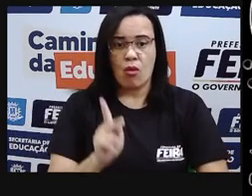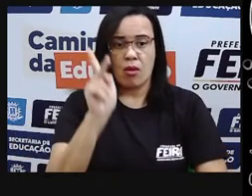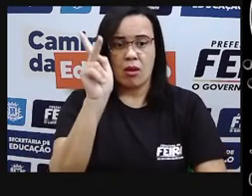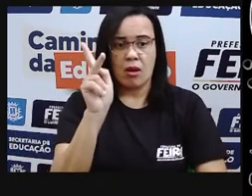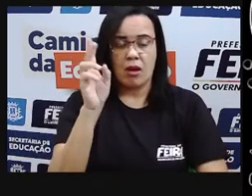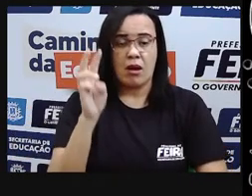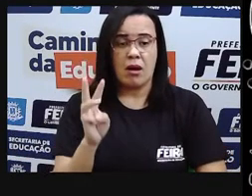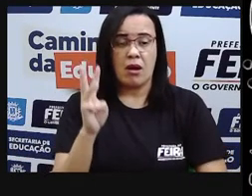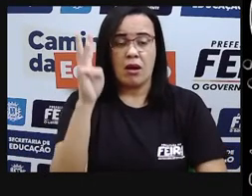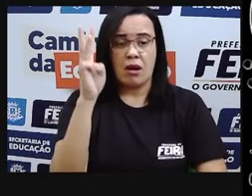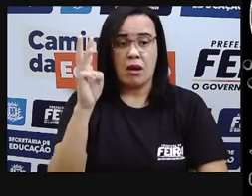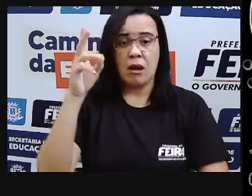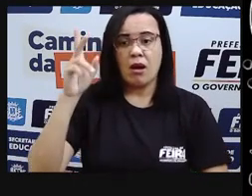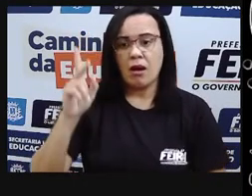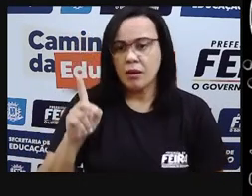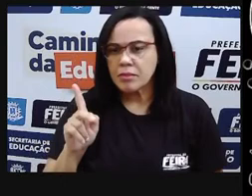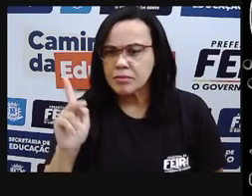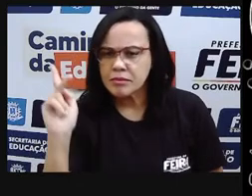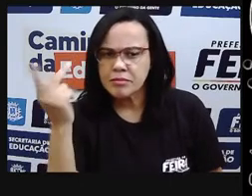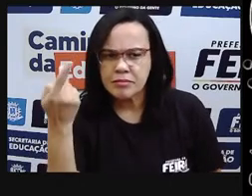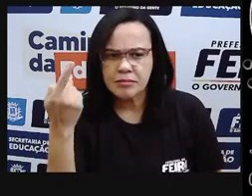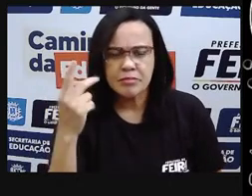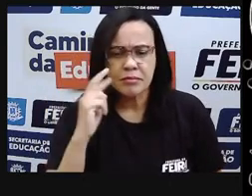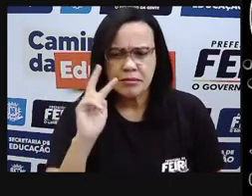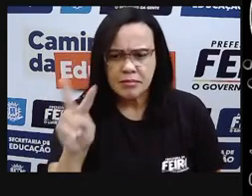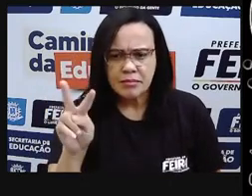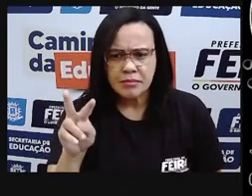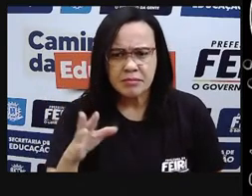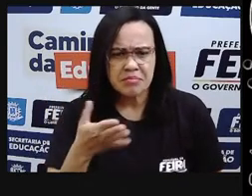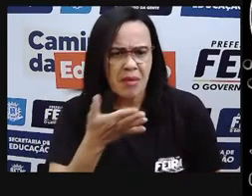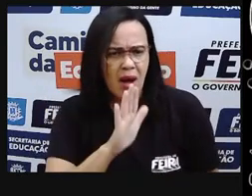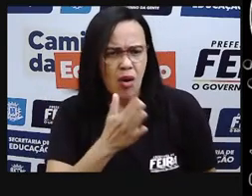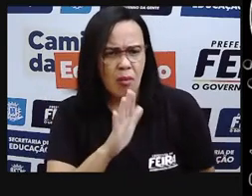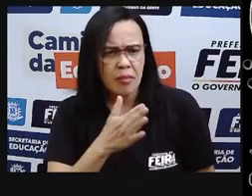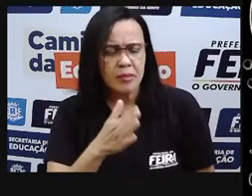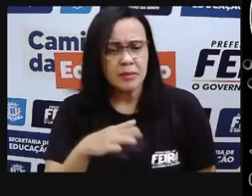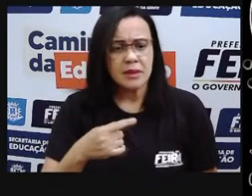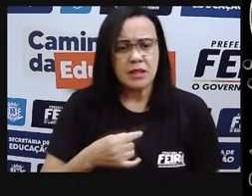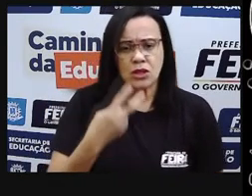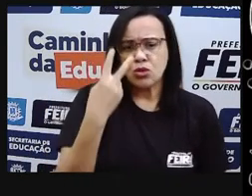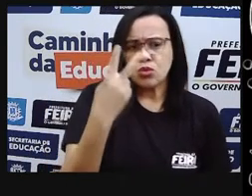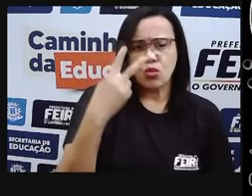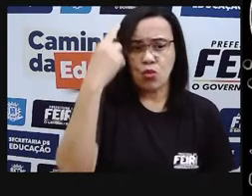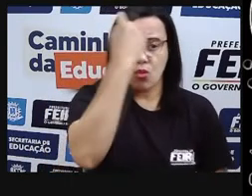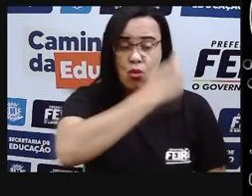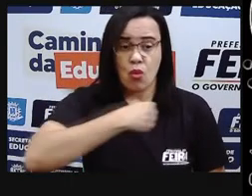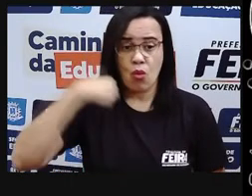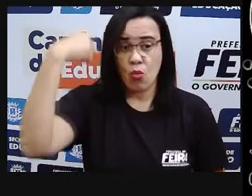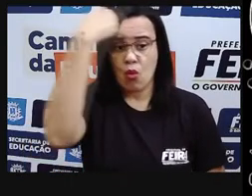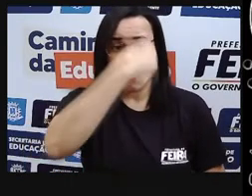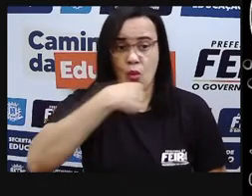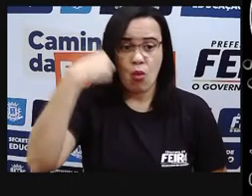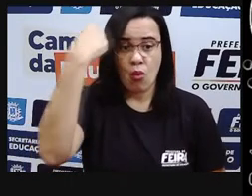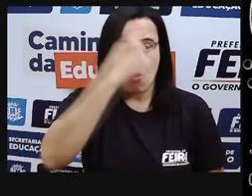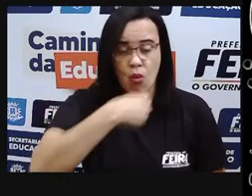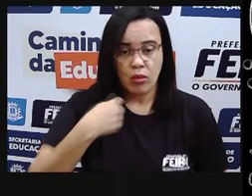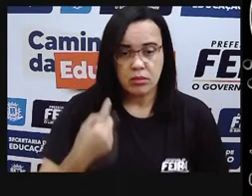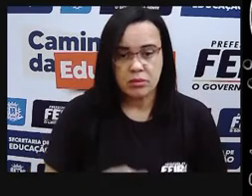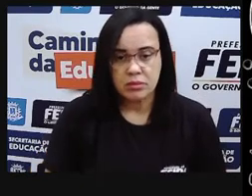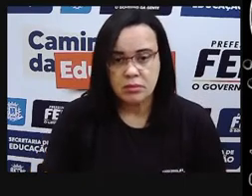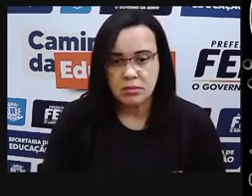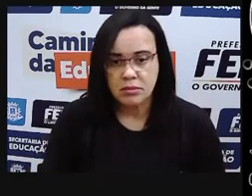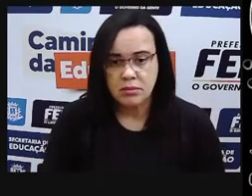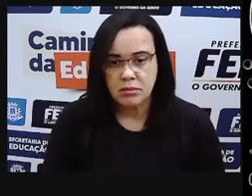gasto, em horas gasto. Então, se eu fiquei duas horas no banho, tomando um banho com chuveiro quente, né, com chuveiro elétrico.